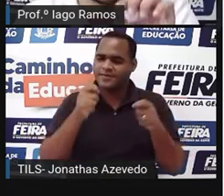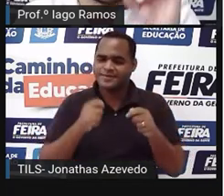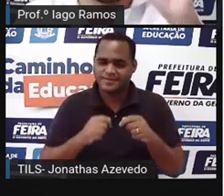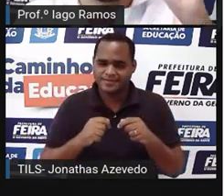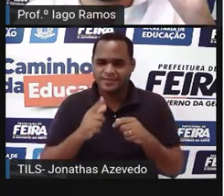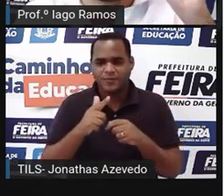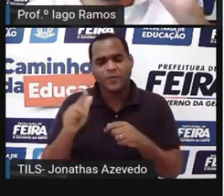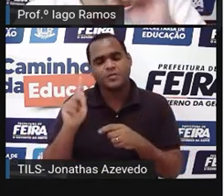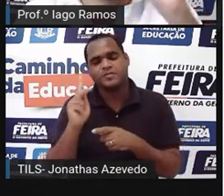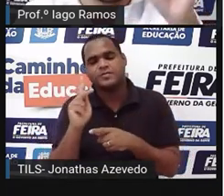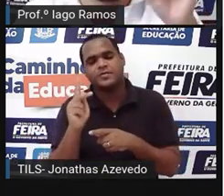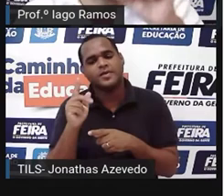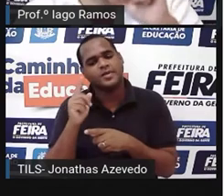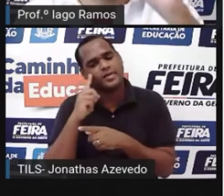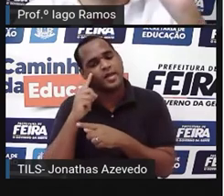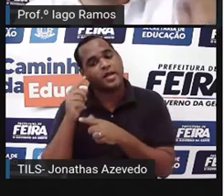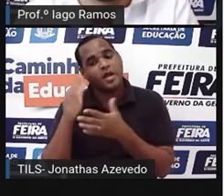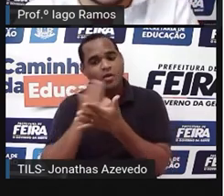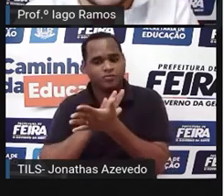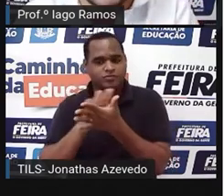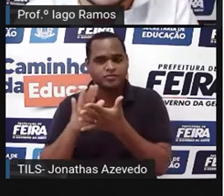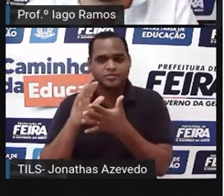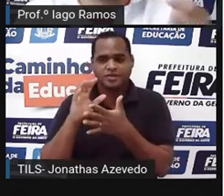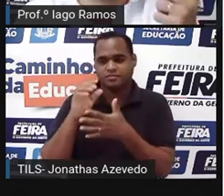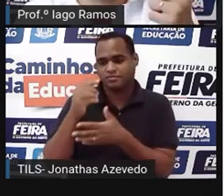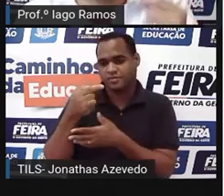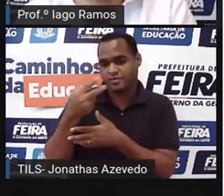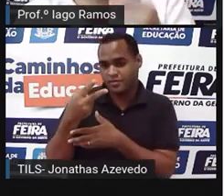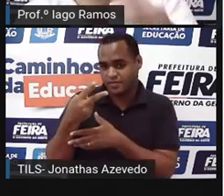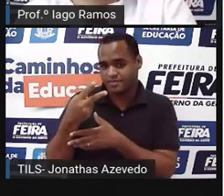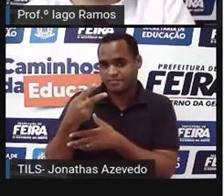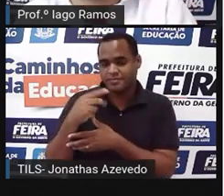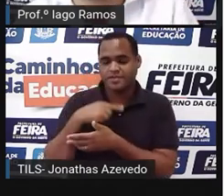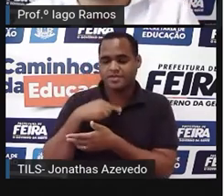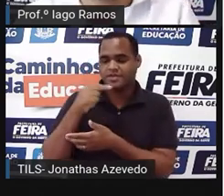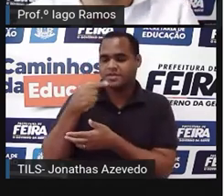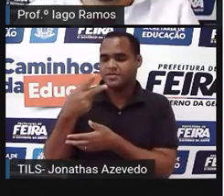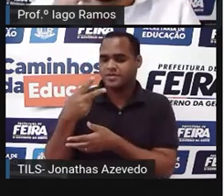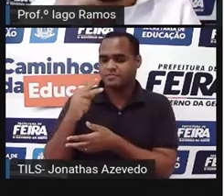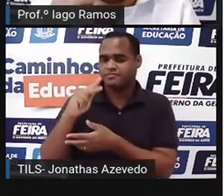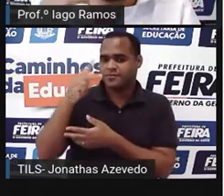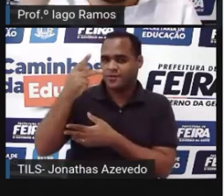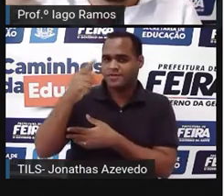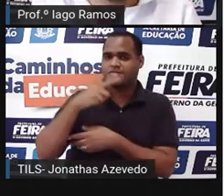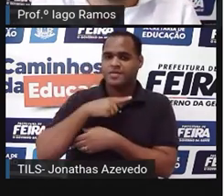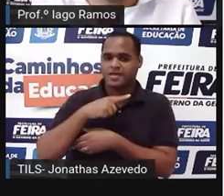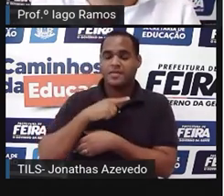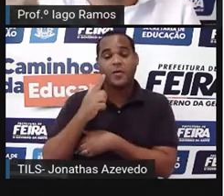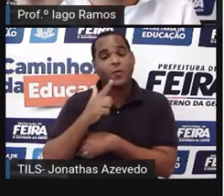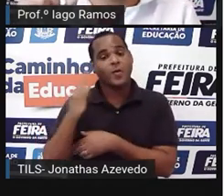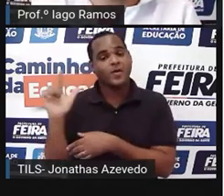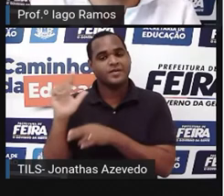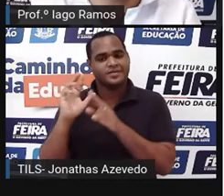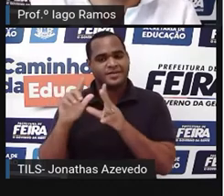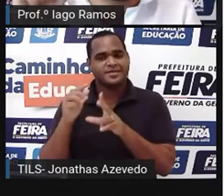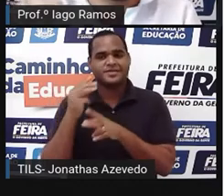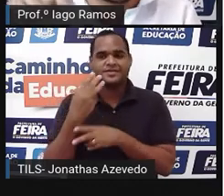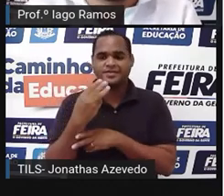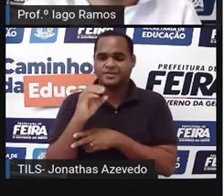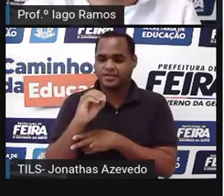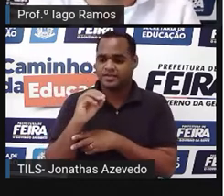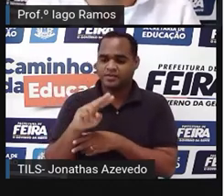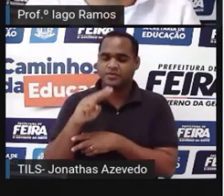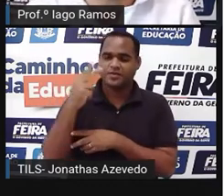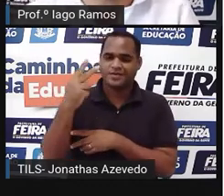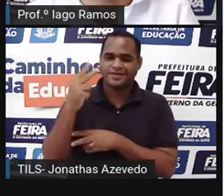cateto é, um dos catetos é 72, vai ficar 72 elevado a 2, mais o outro cateto, que é 30, vai ficar